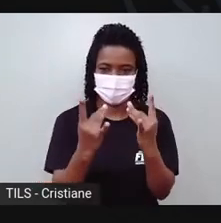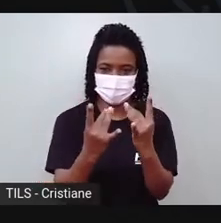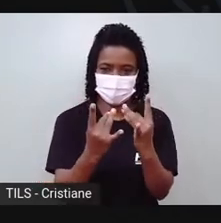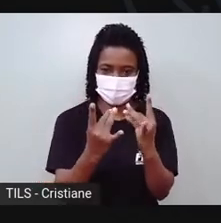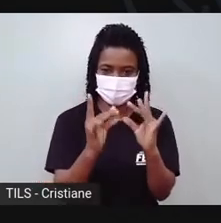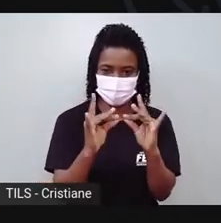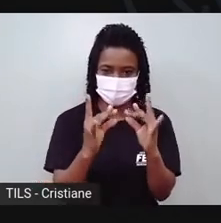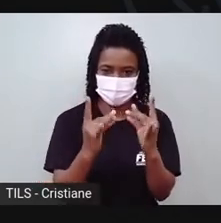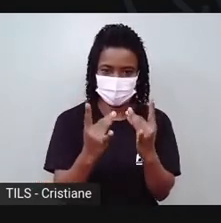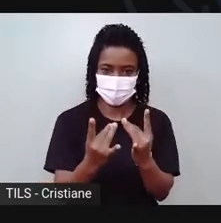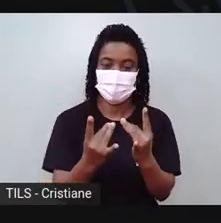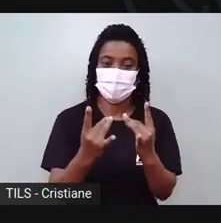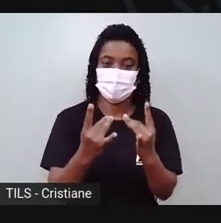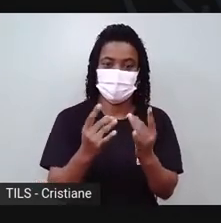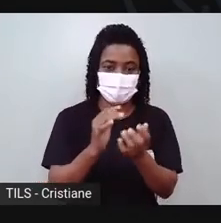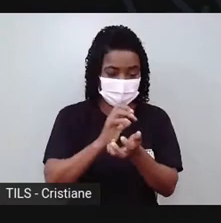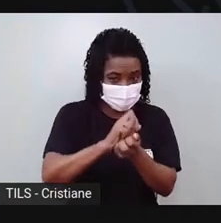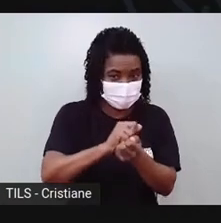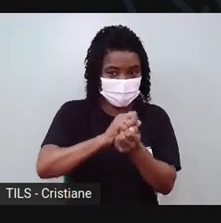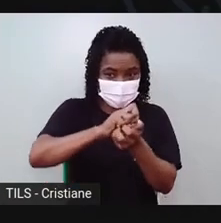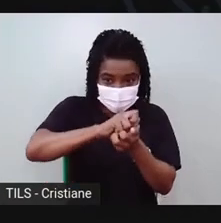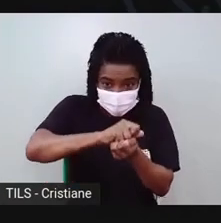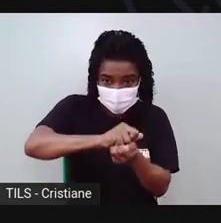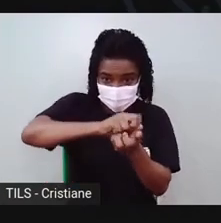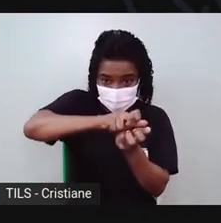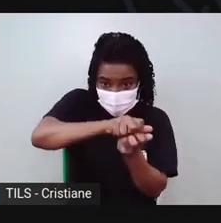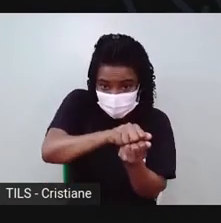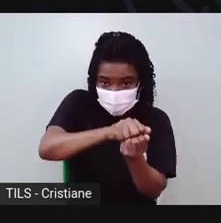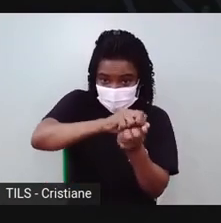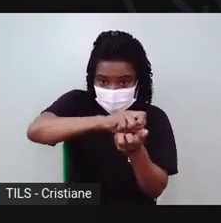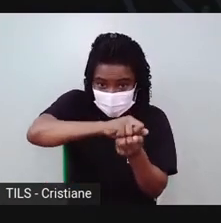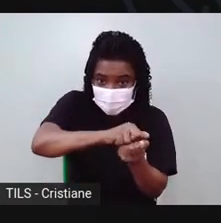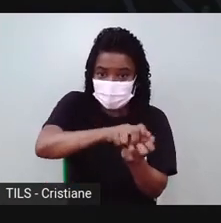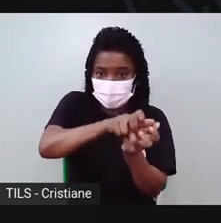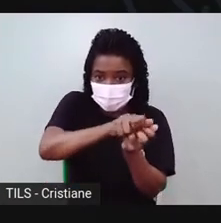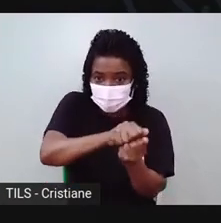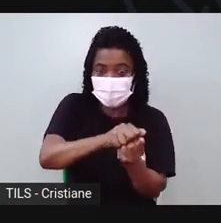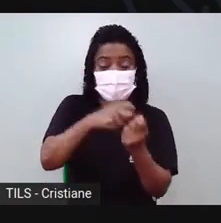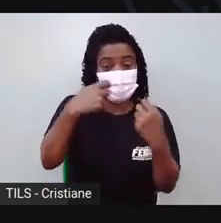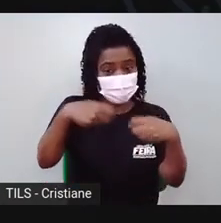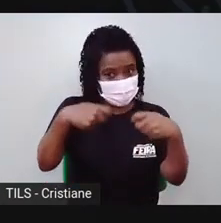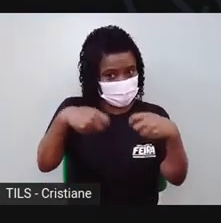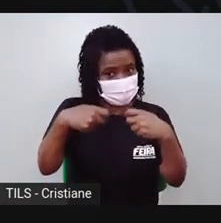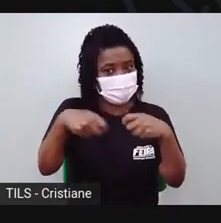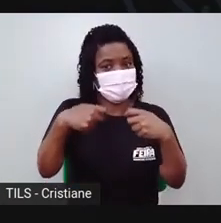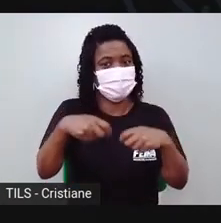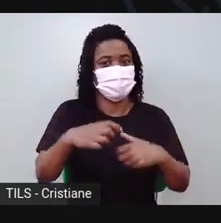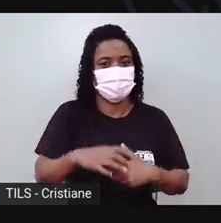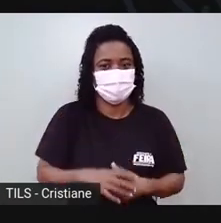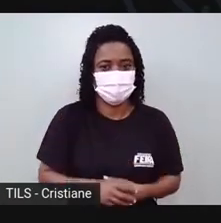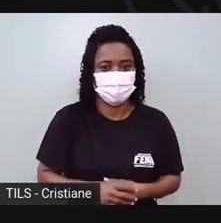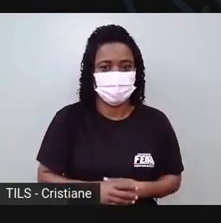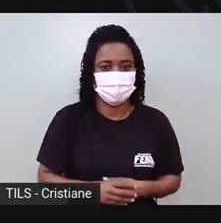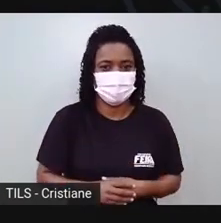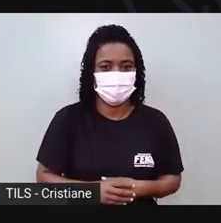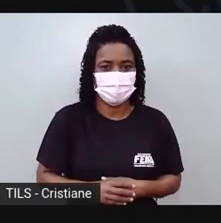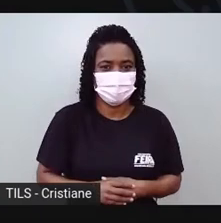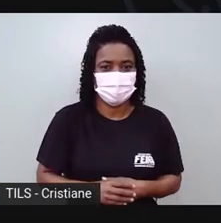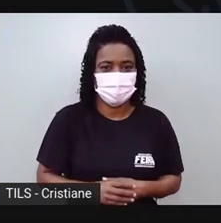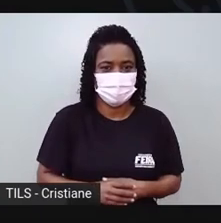E tem que amassar muito pra poder ver que essa dali não tá amassada. Ela só tá